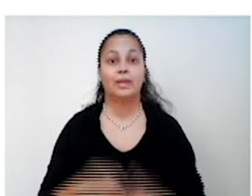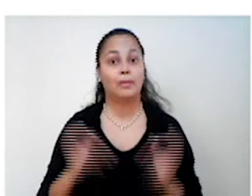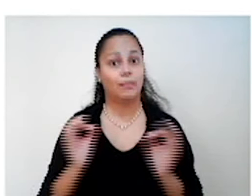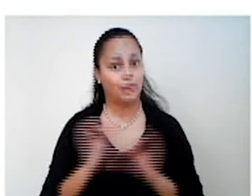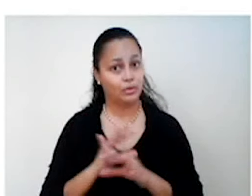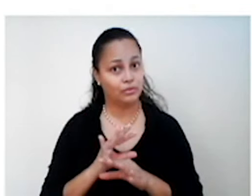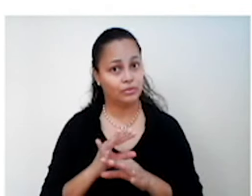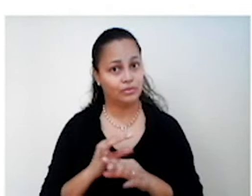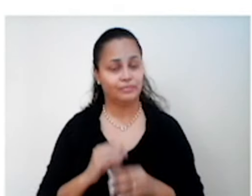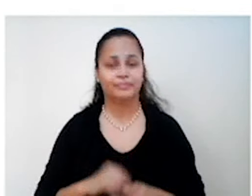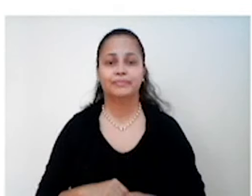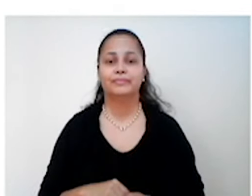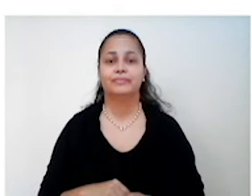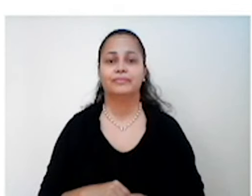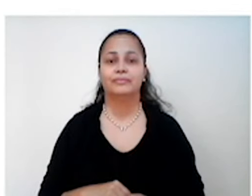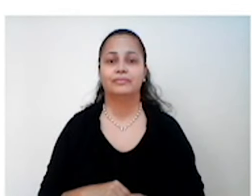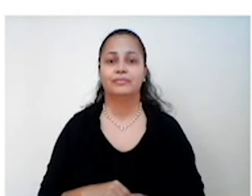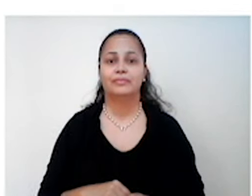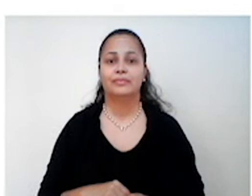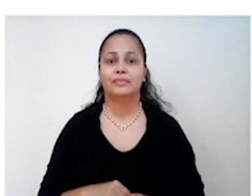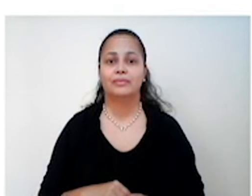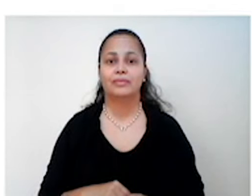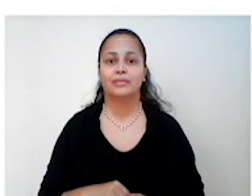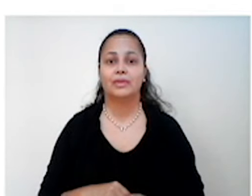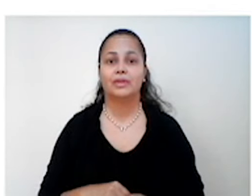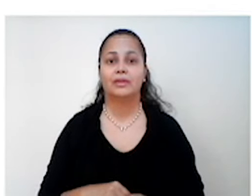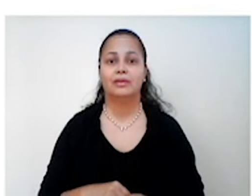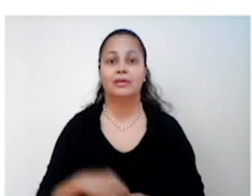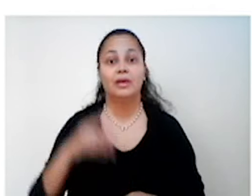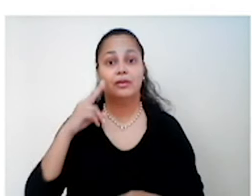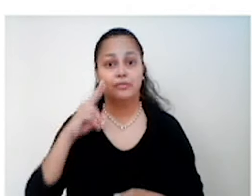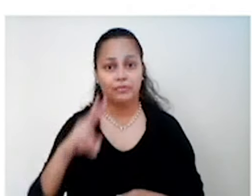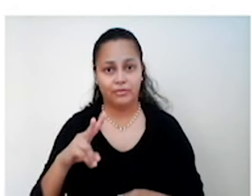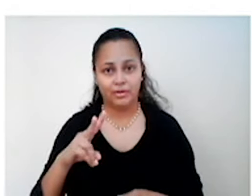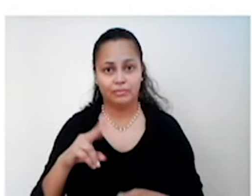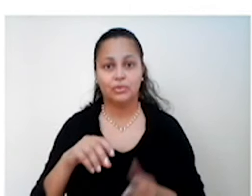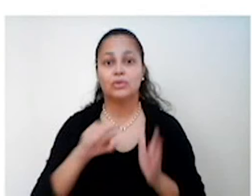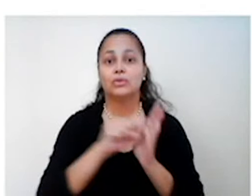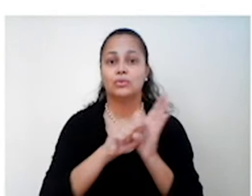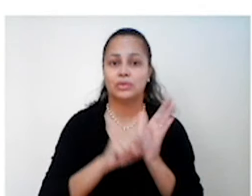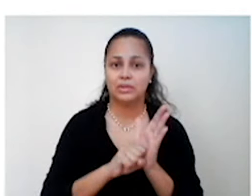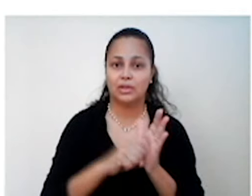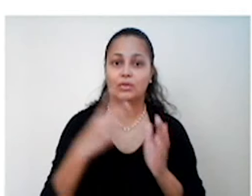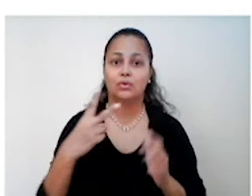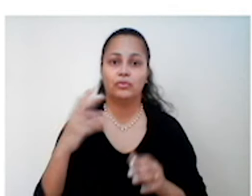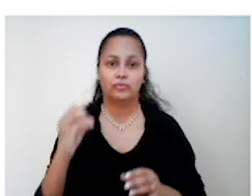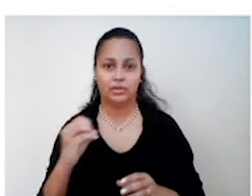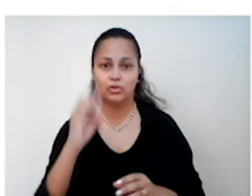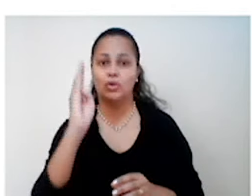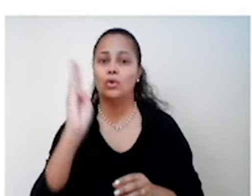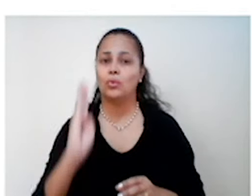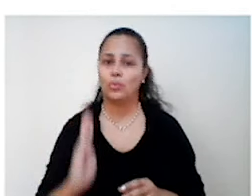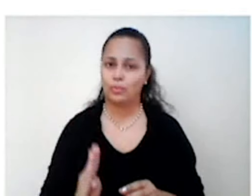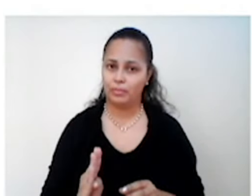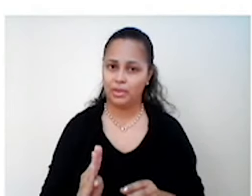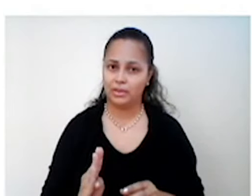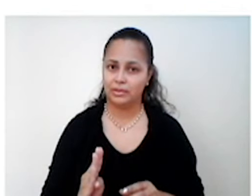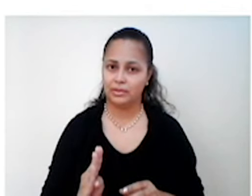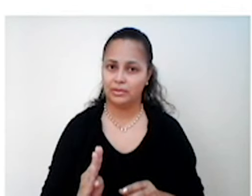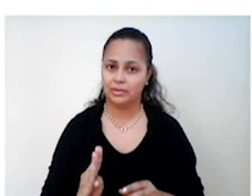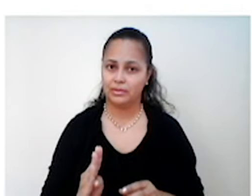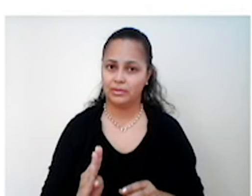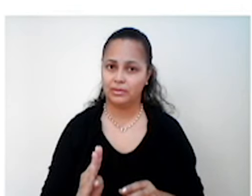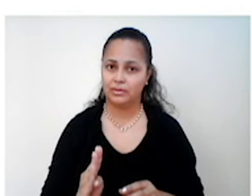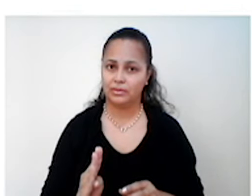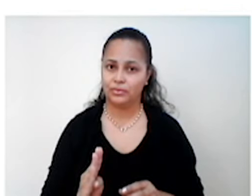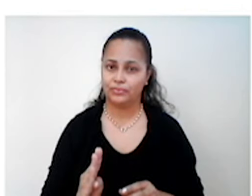Prontos? Bom, vimos que desde o início do século XX, o Brasil vinha enfrentando uma crise de